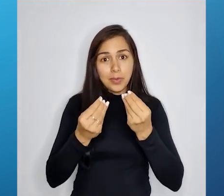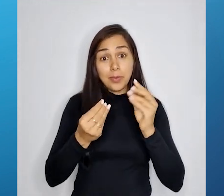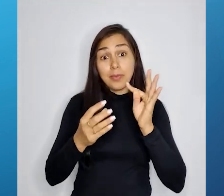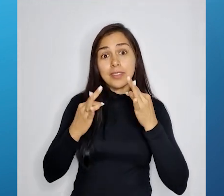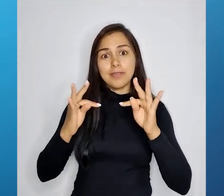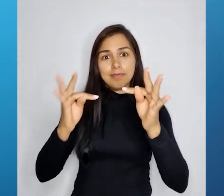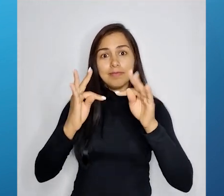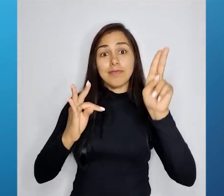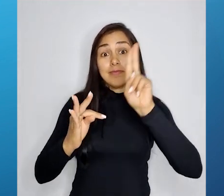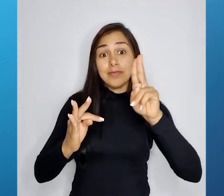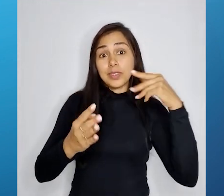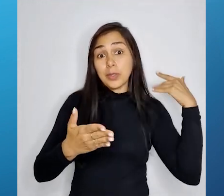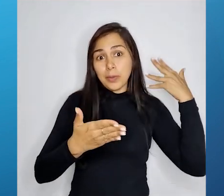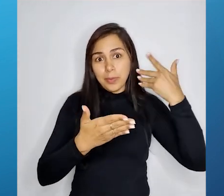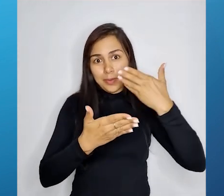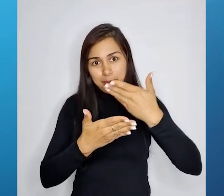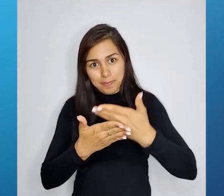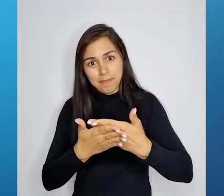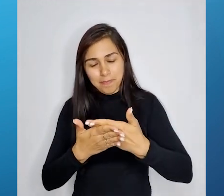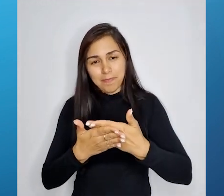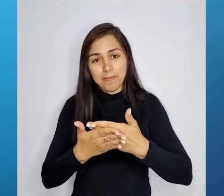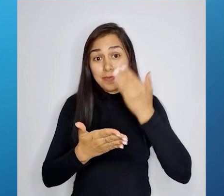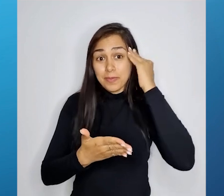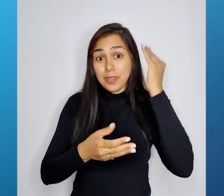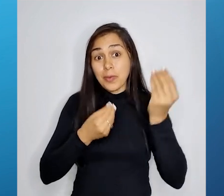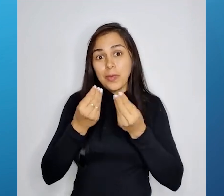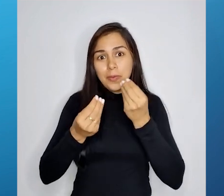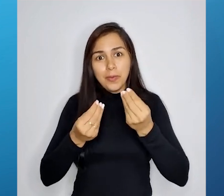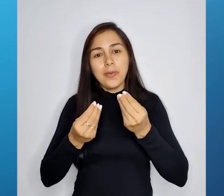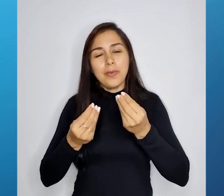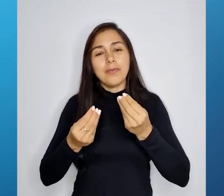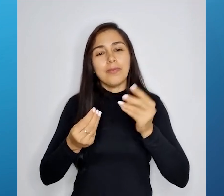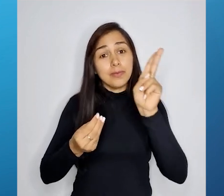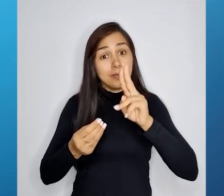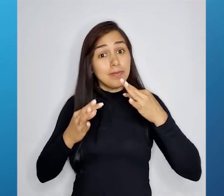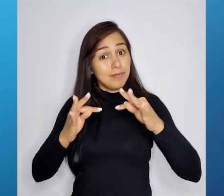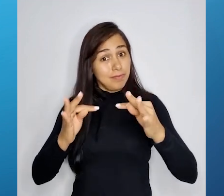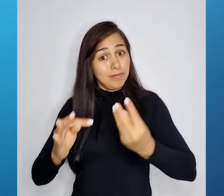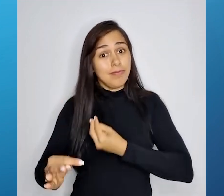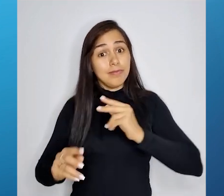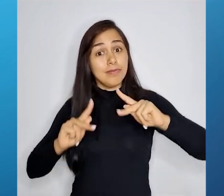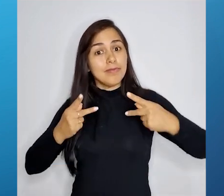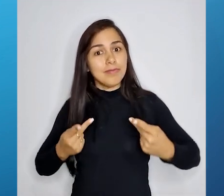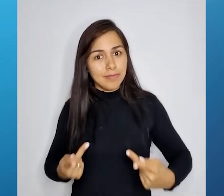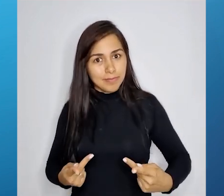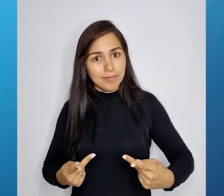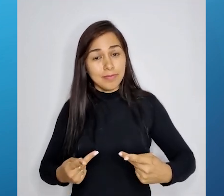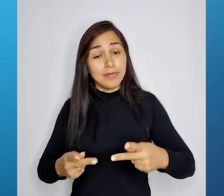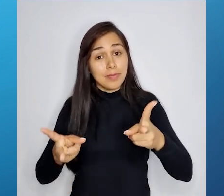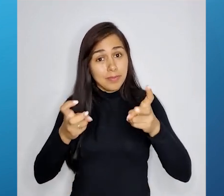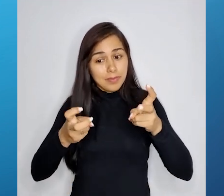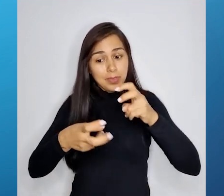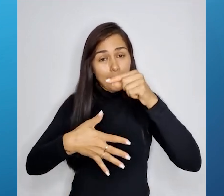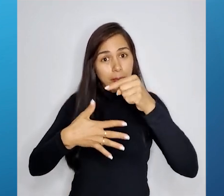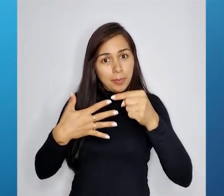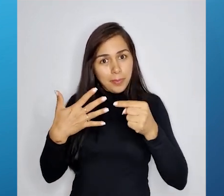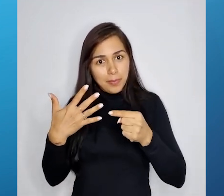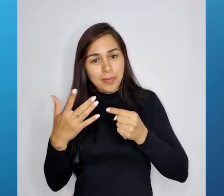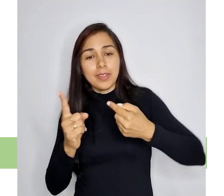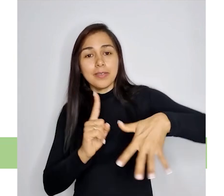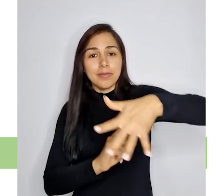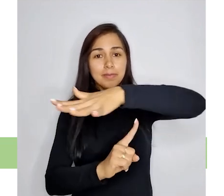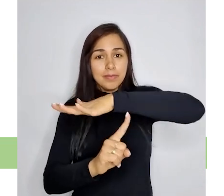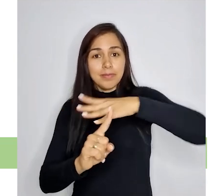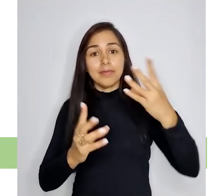tecnologias incluindo a digital nas diferentes dimensões da vida humana, considerando indicadores ambientais e de qualidade de vida.